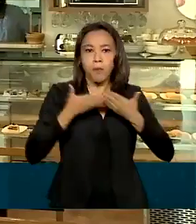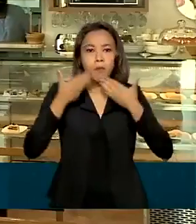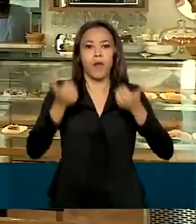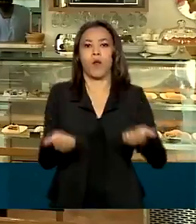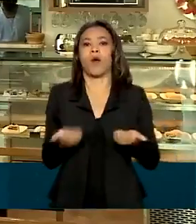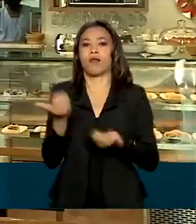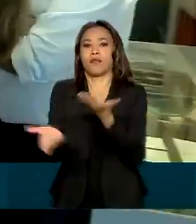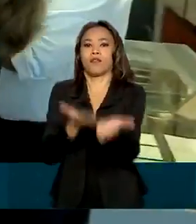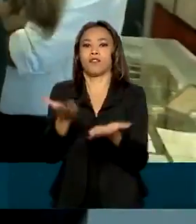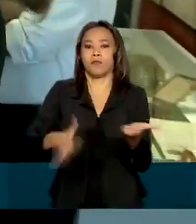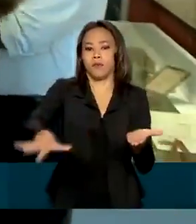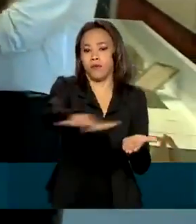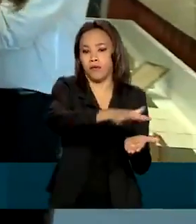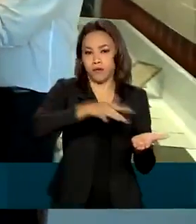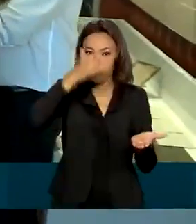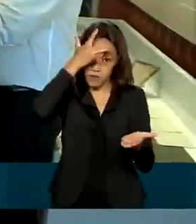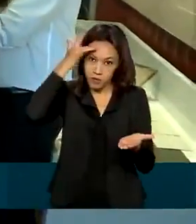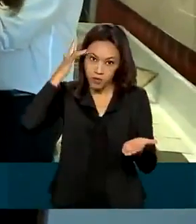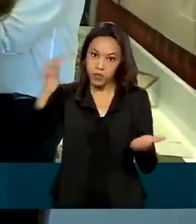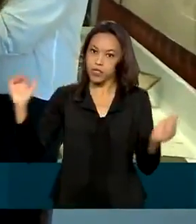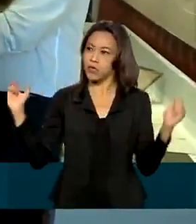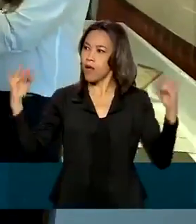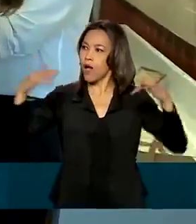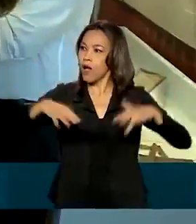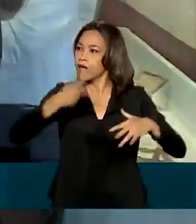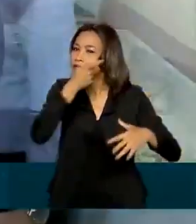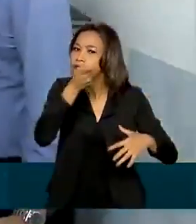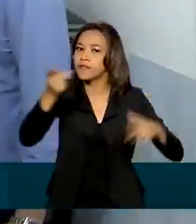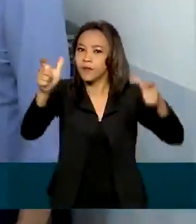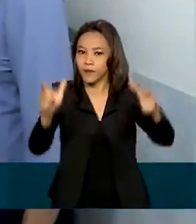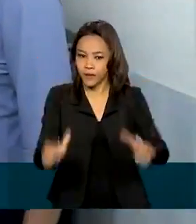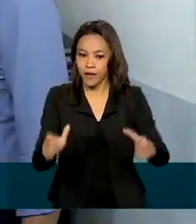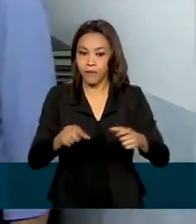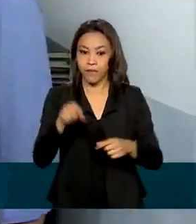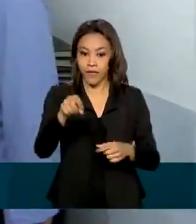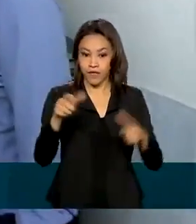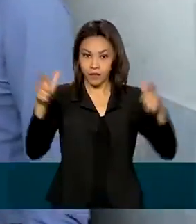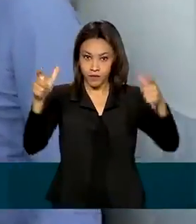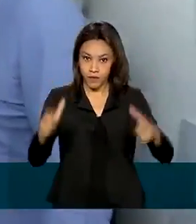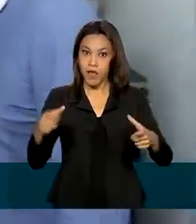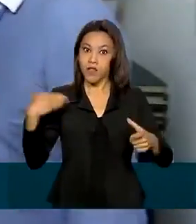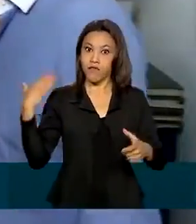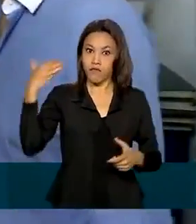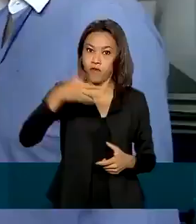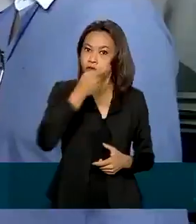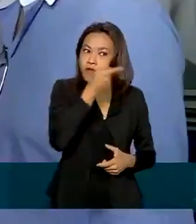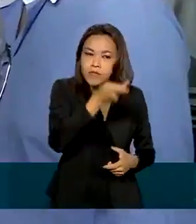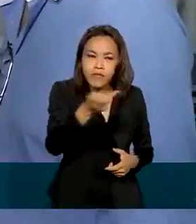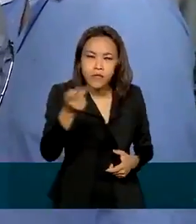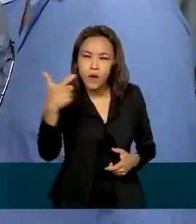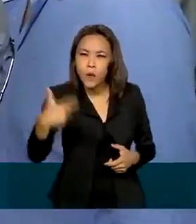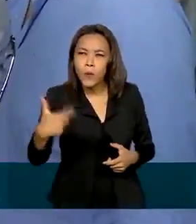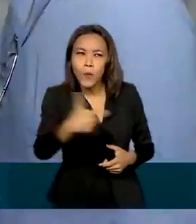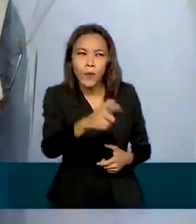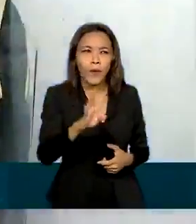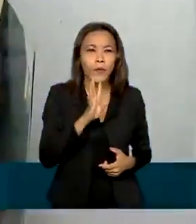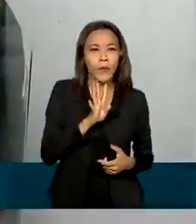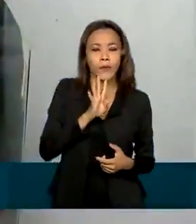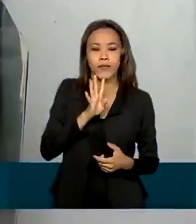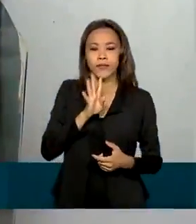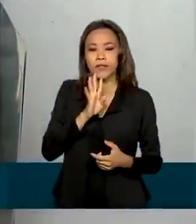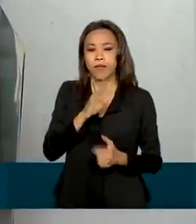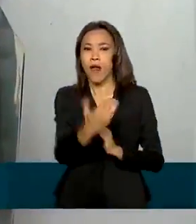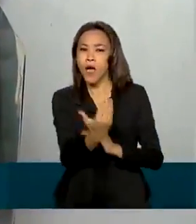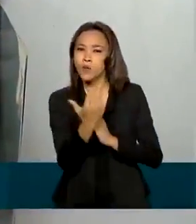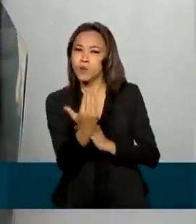o público do Jardim Botânico. O ministro do Meio Ambiente, Ricardo Salles, foi ao Jardim Botânico para realizar uma visita técnica. A análise vai